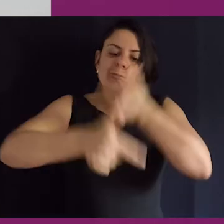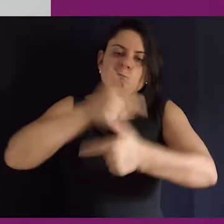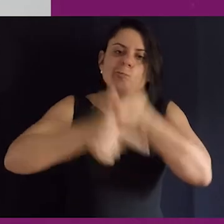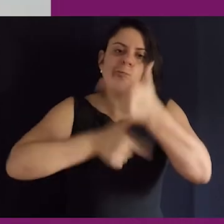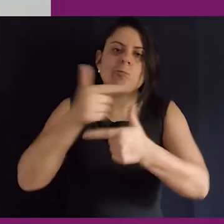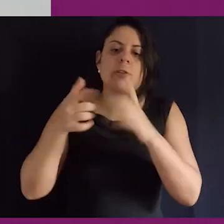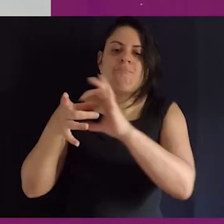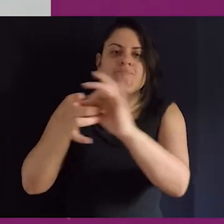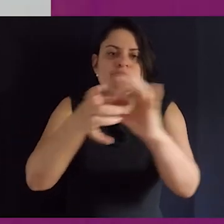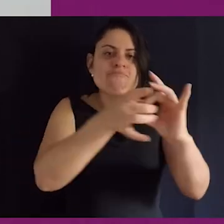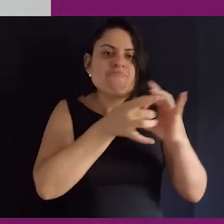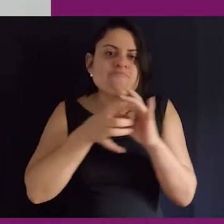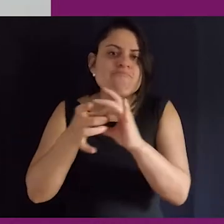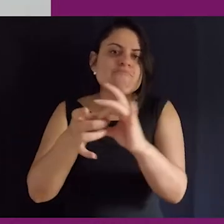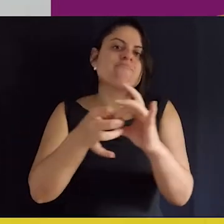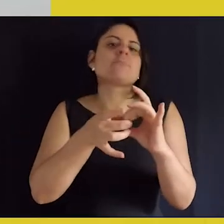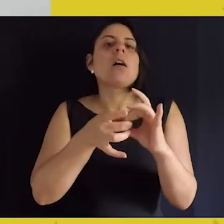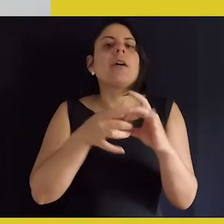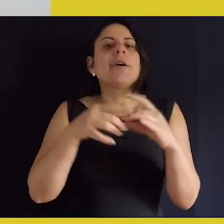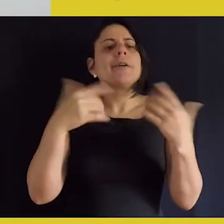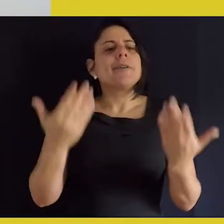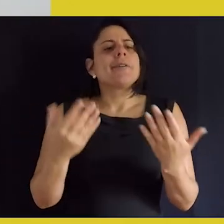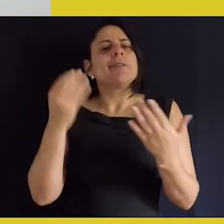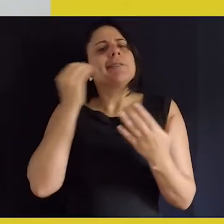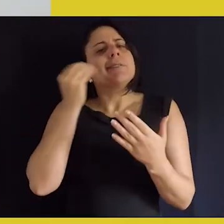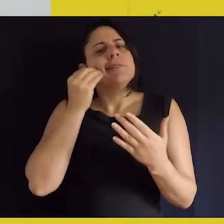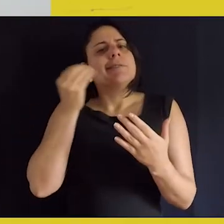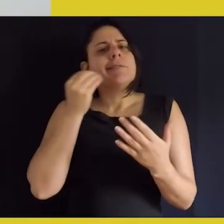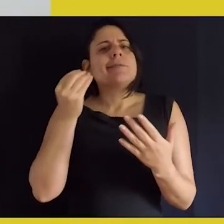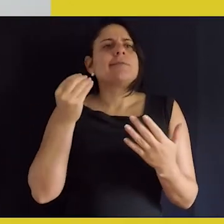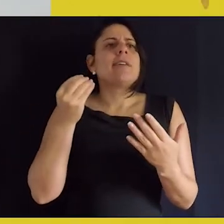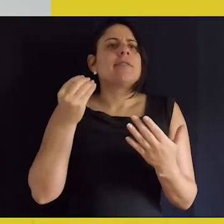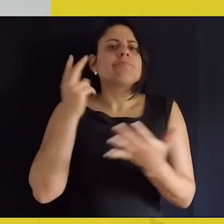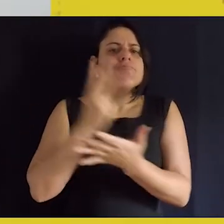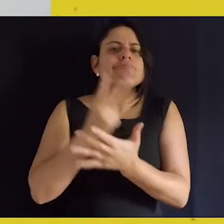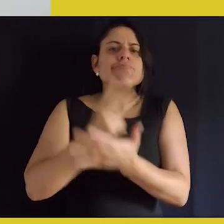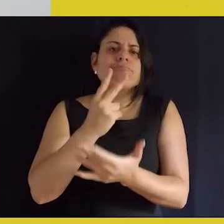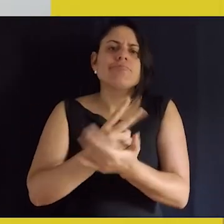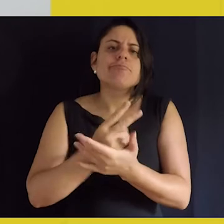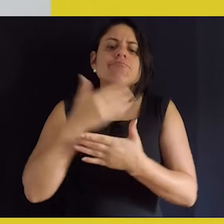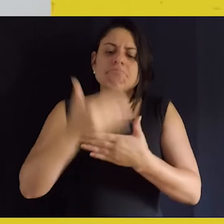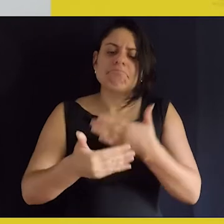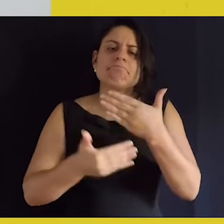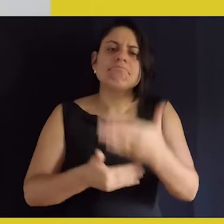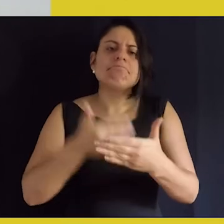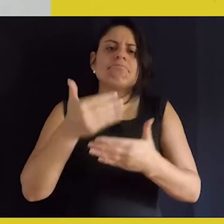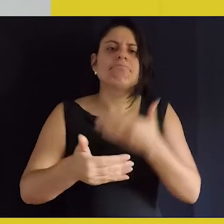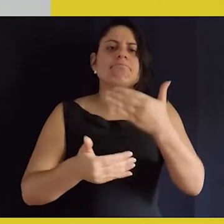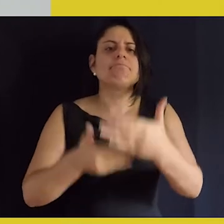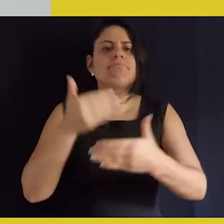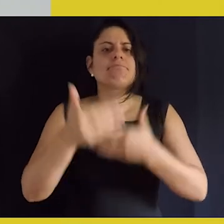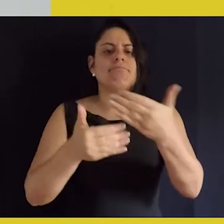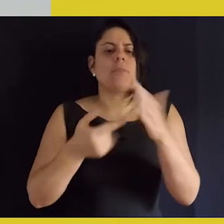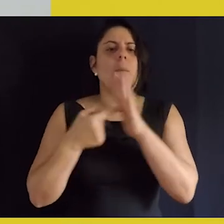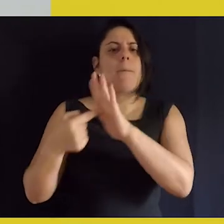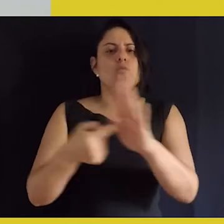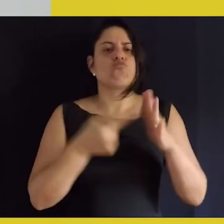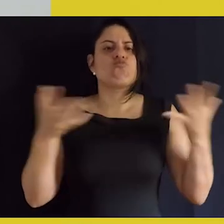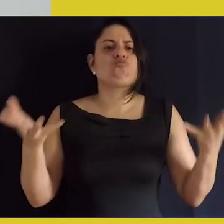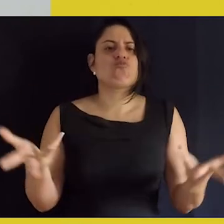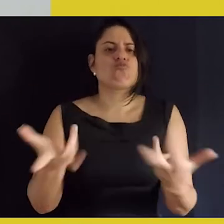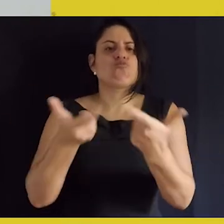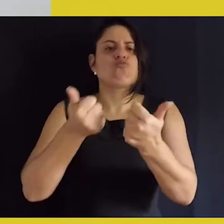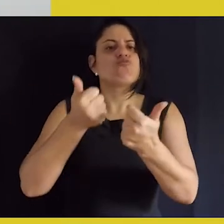a gente poder estar atuando em conjunto. Então, trazer, né, tentar cada vez